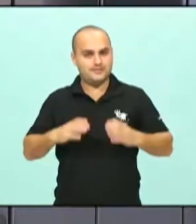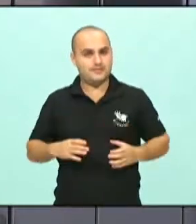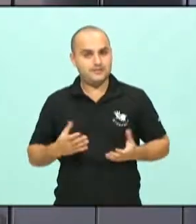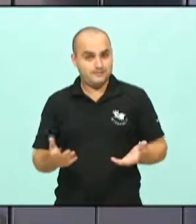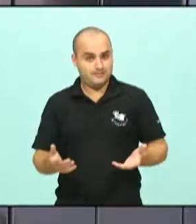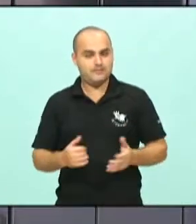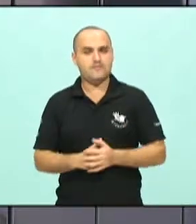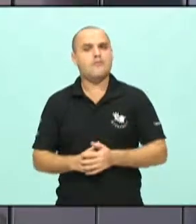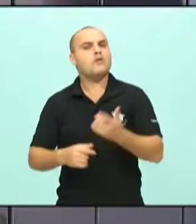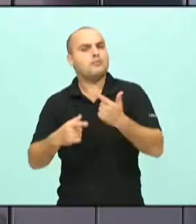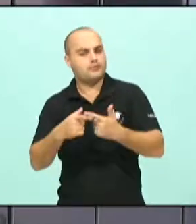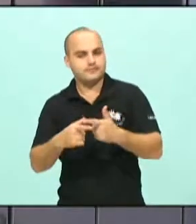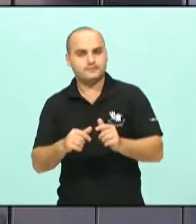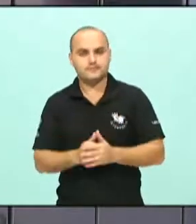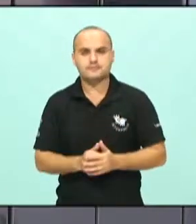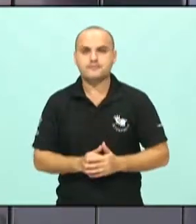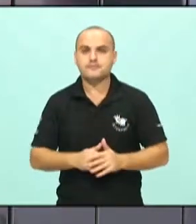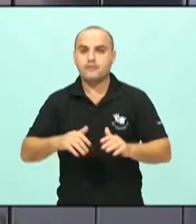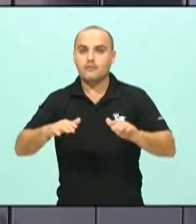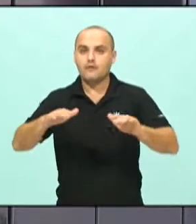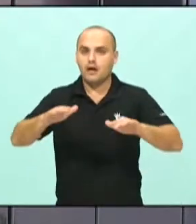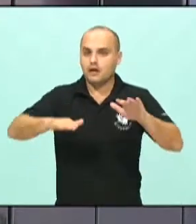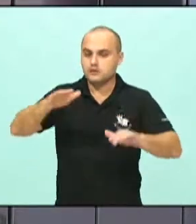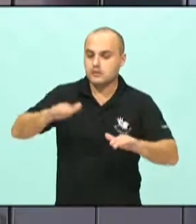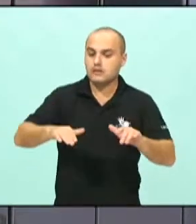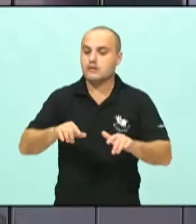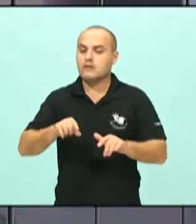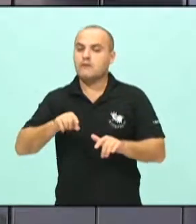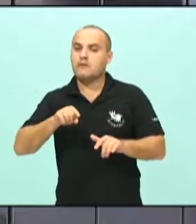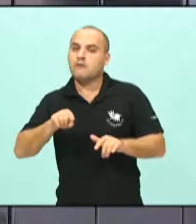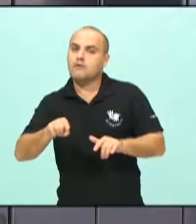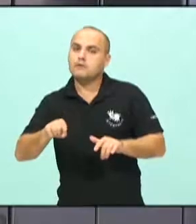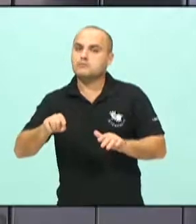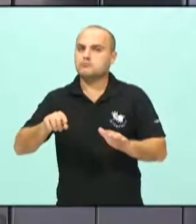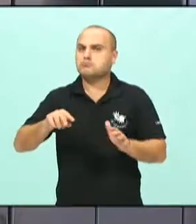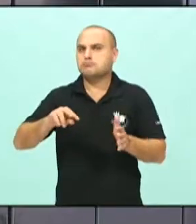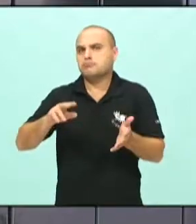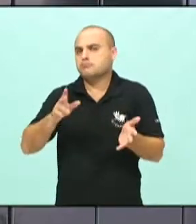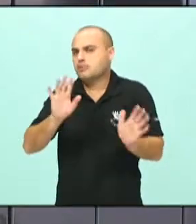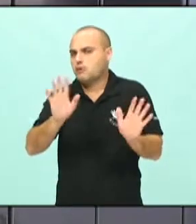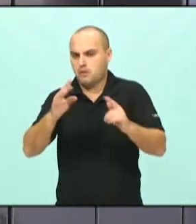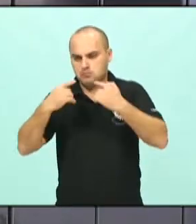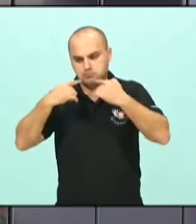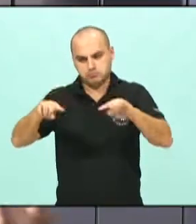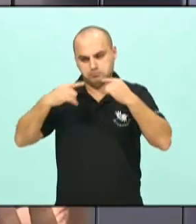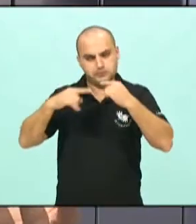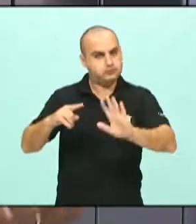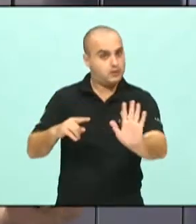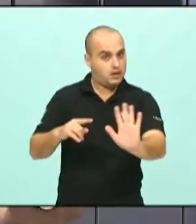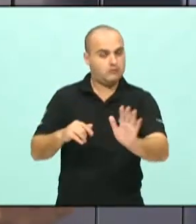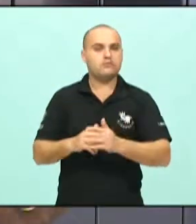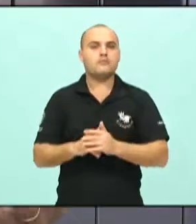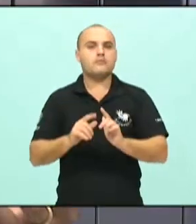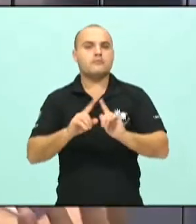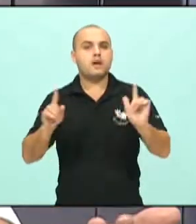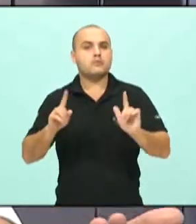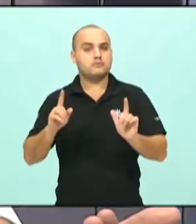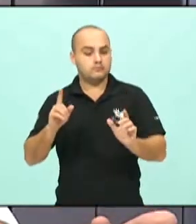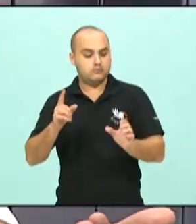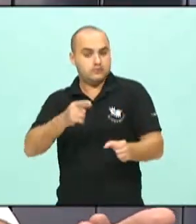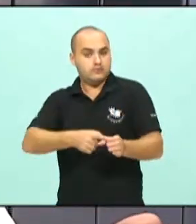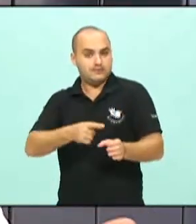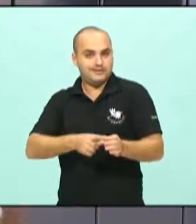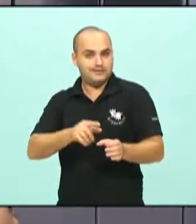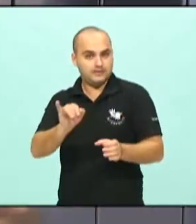das vezes, isso não é qualquer crítica a ninguém, mas até porque nós moramos em uma cidade